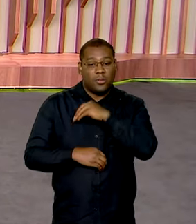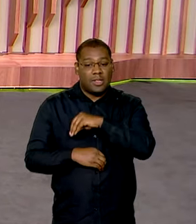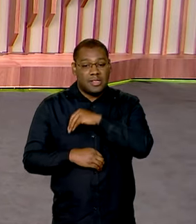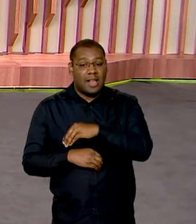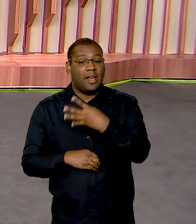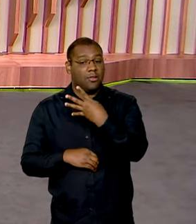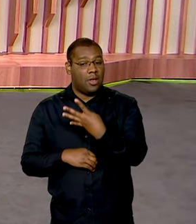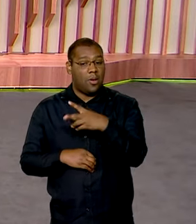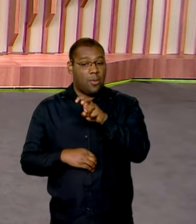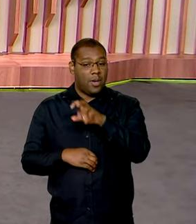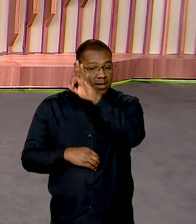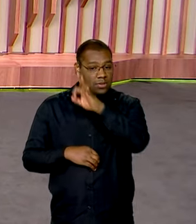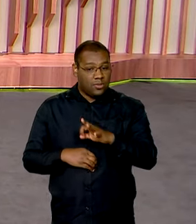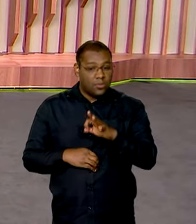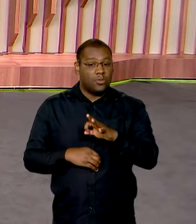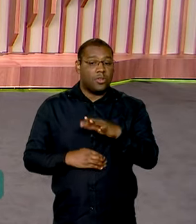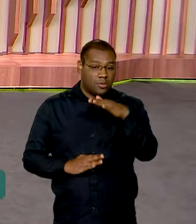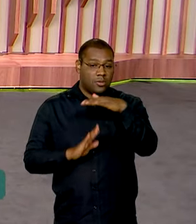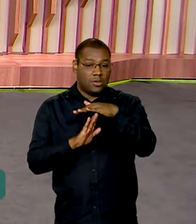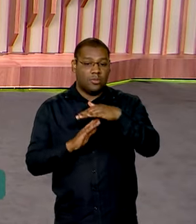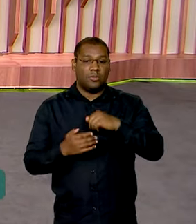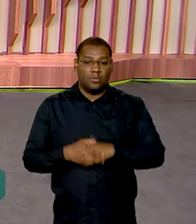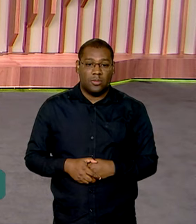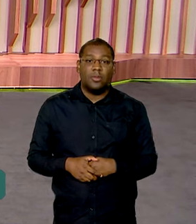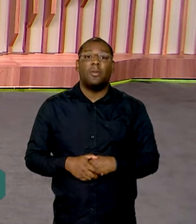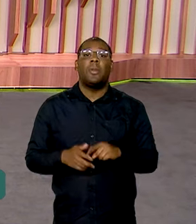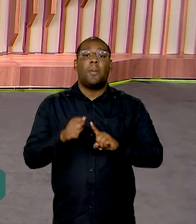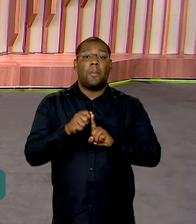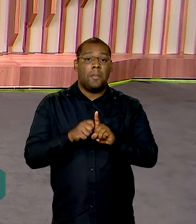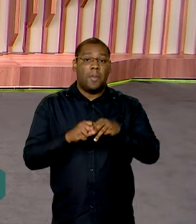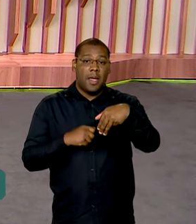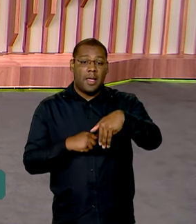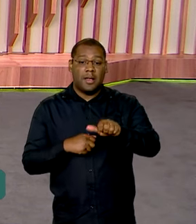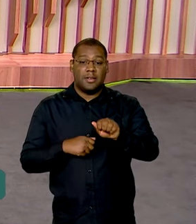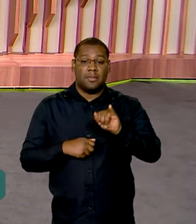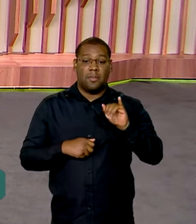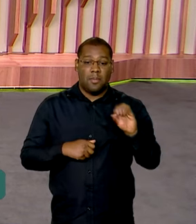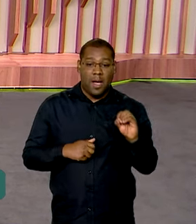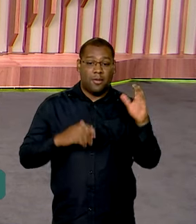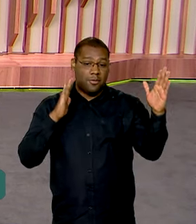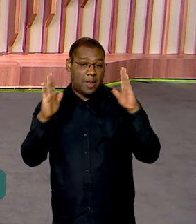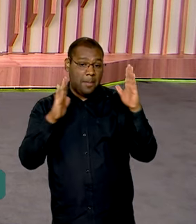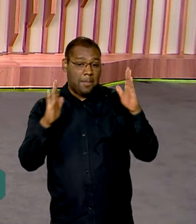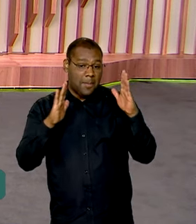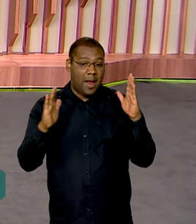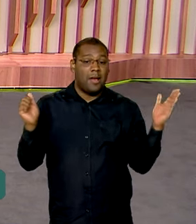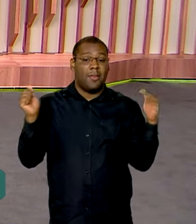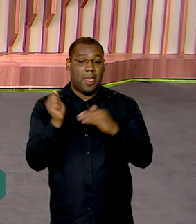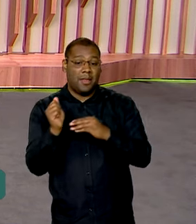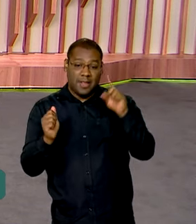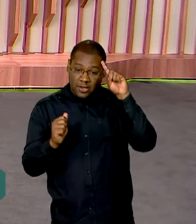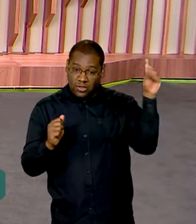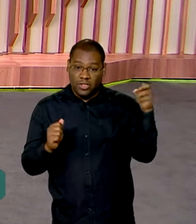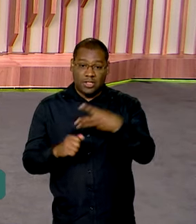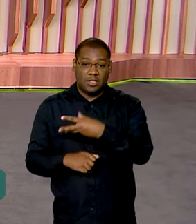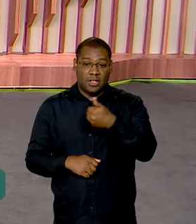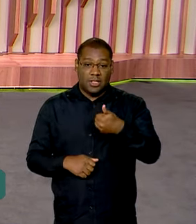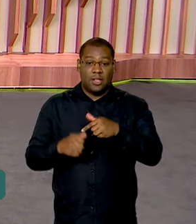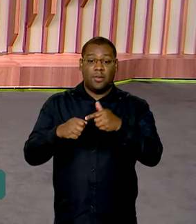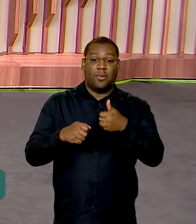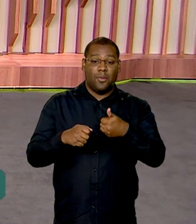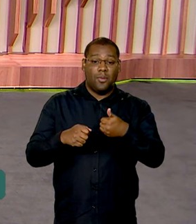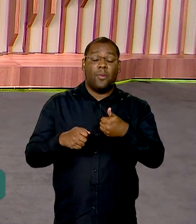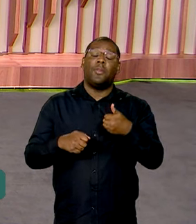estamos no último mês de entrega da declaração do imposto de renda. O prazo termina no dia 31 de maio e menos da